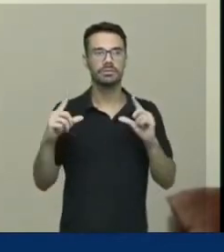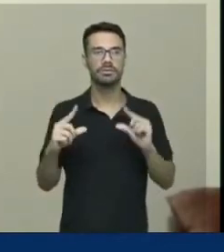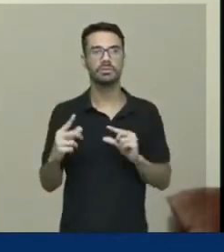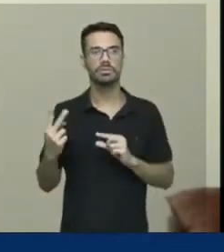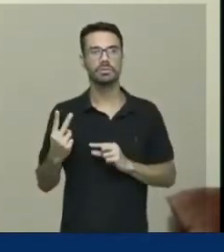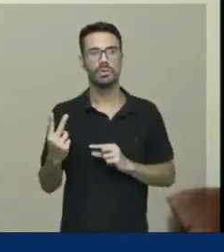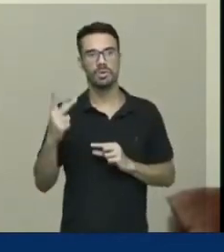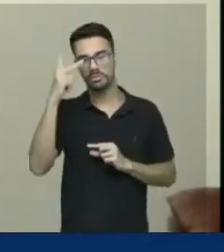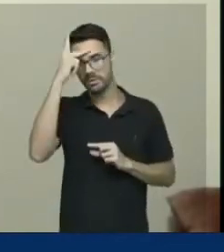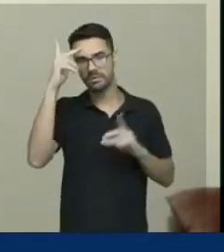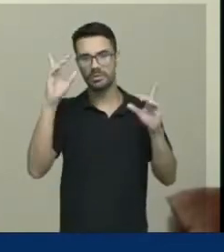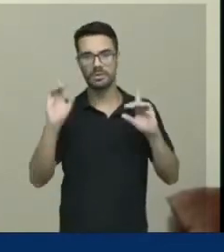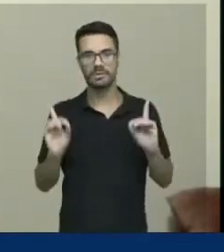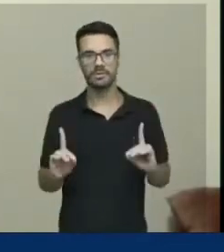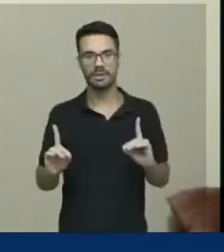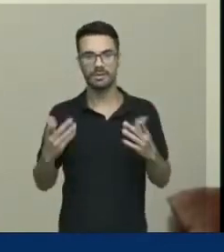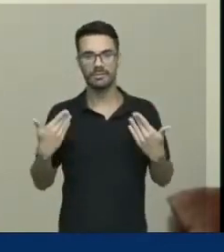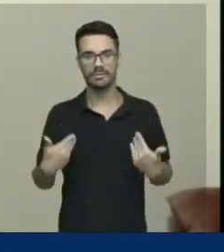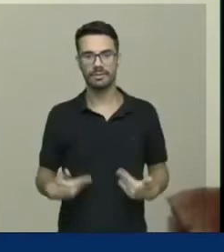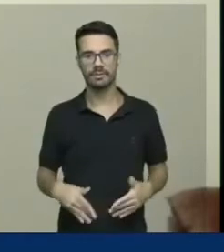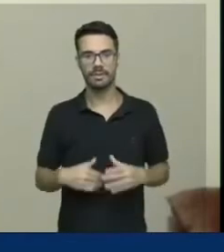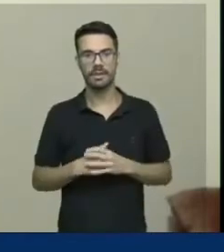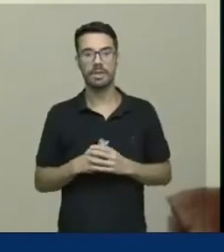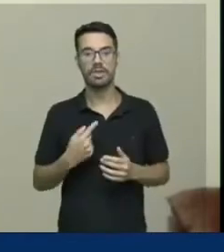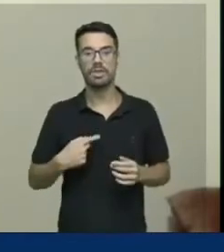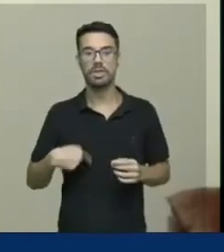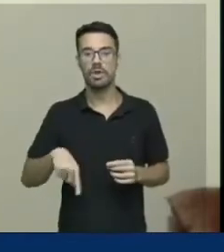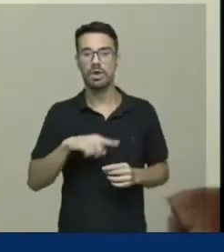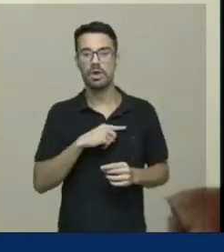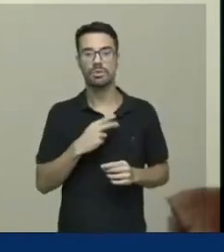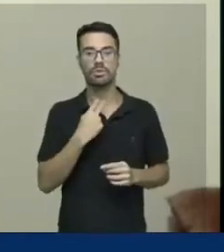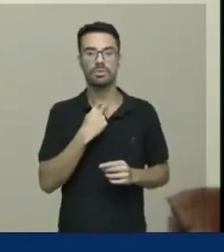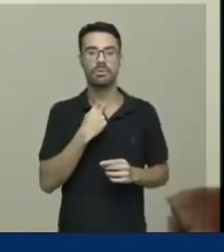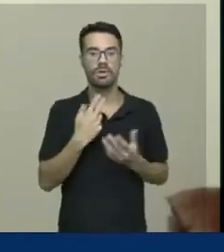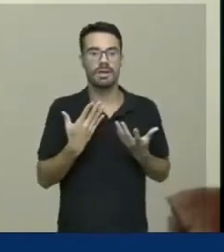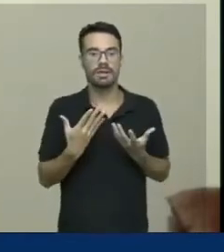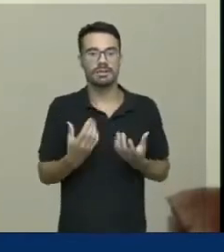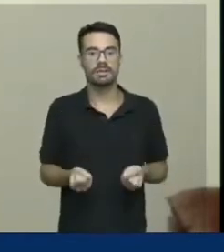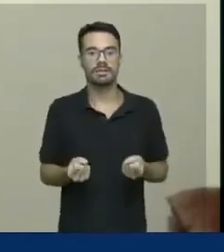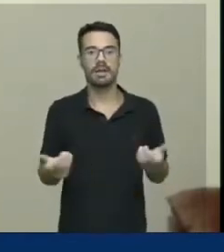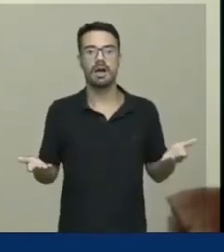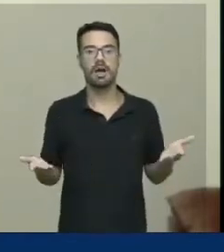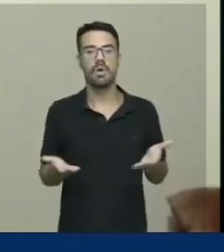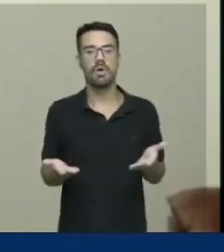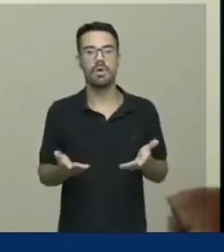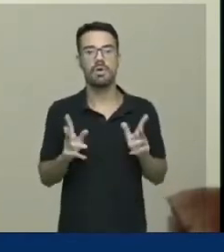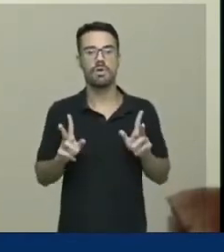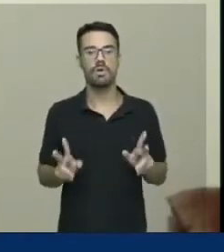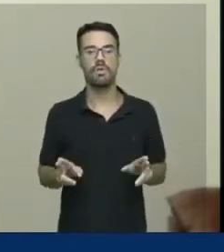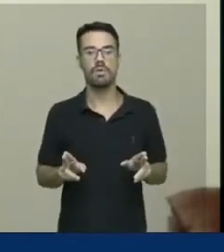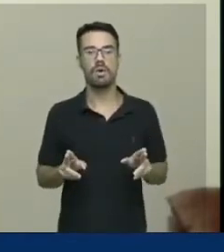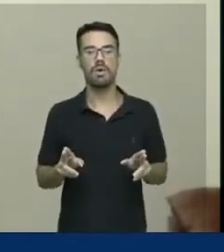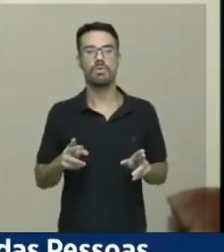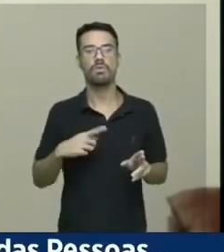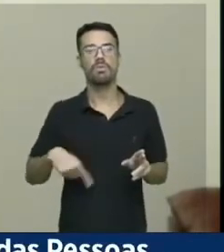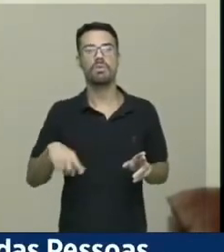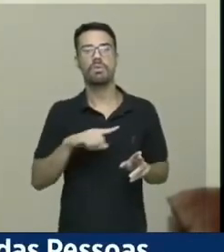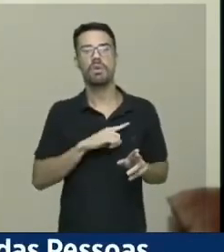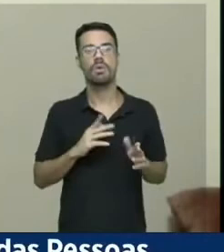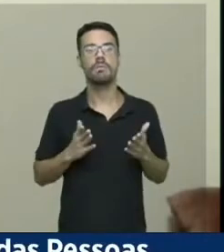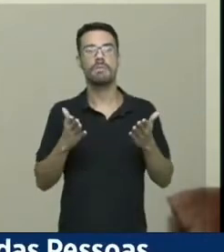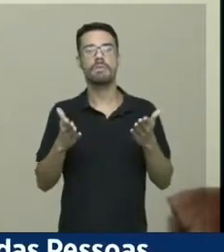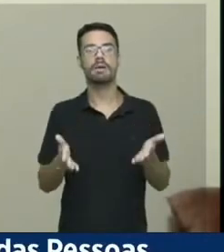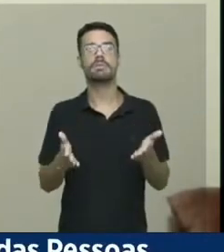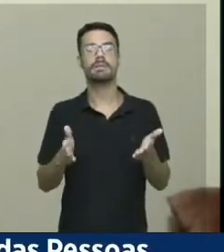pessoas com deficiência física. Nós não podemos admitir que momentos, como estamos vivendo, onde a nossa participação já é